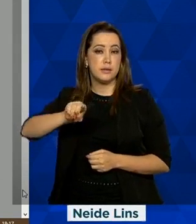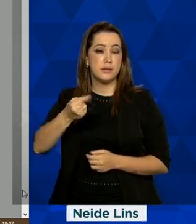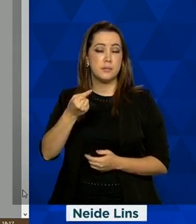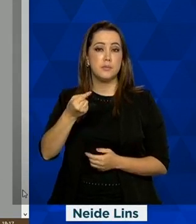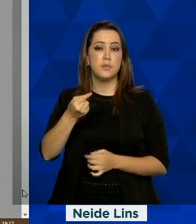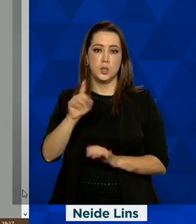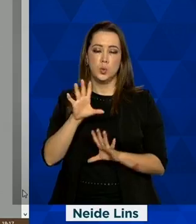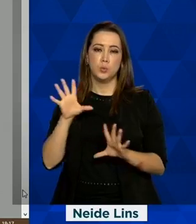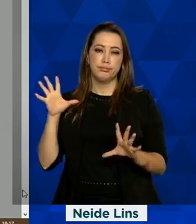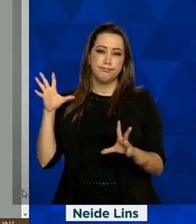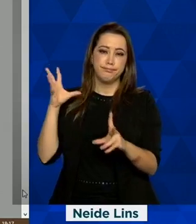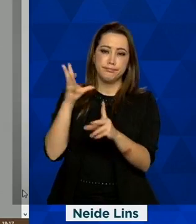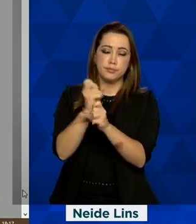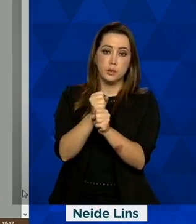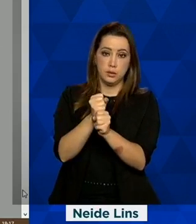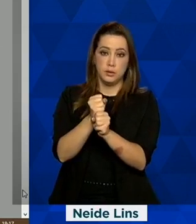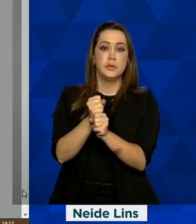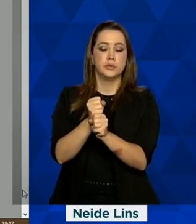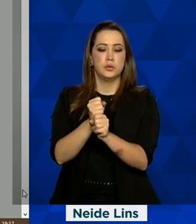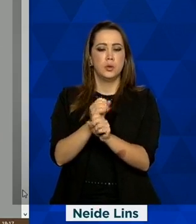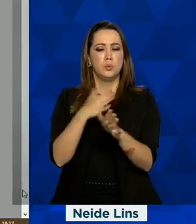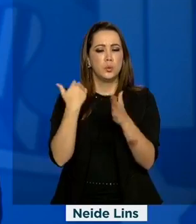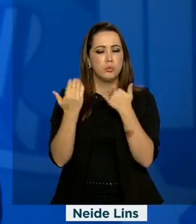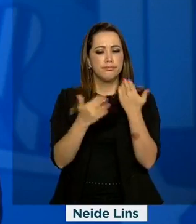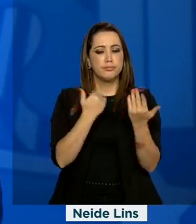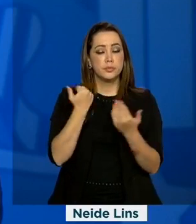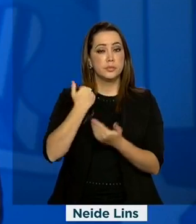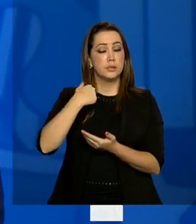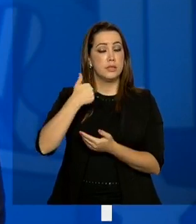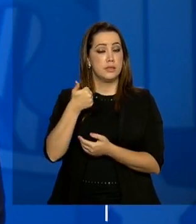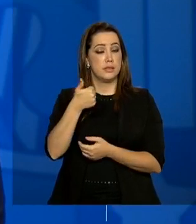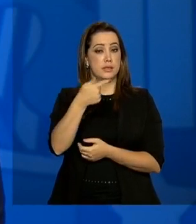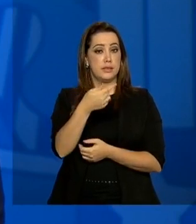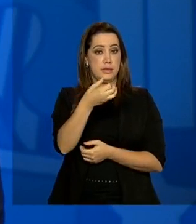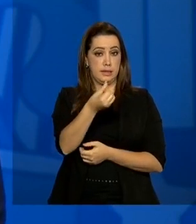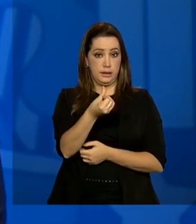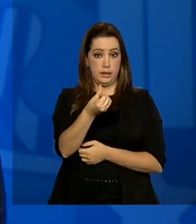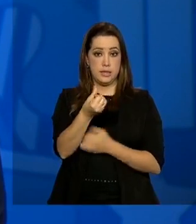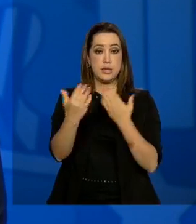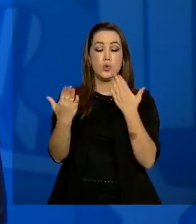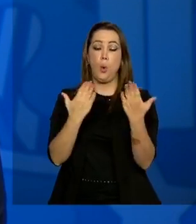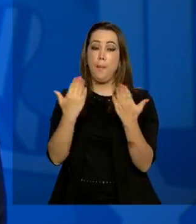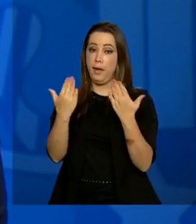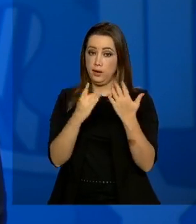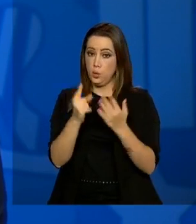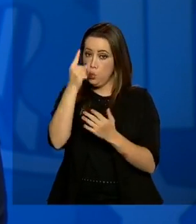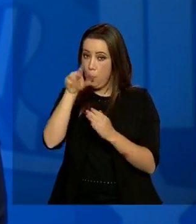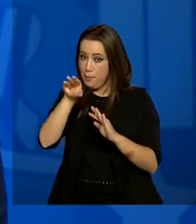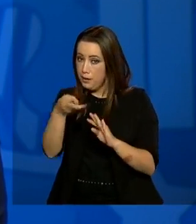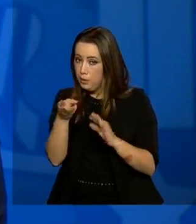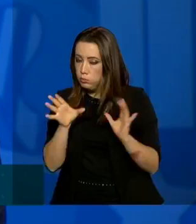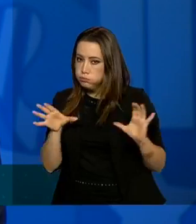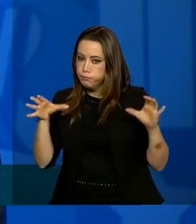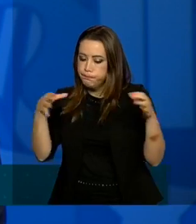uma coeficiente de mortalidade de 176 óbitos por 1 milhão de habitantes. Fazendo esse mesmo desconto da Semana Epidemiológica